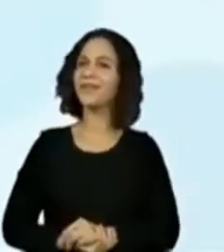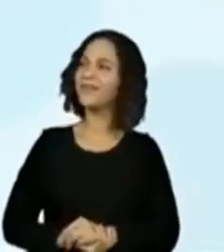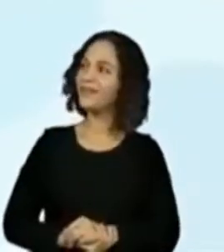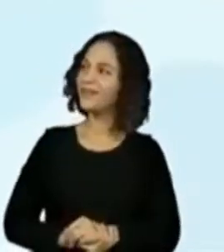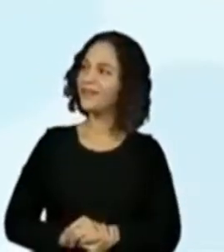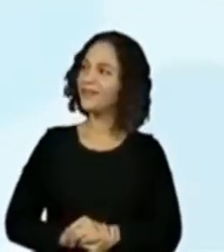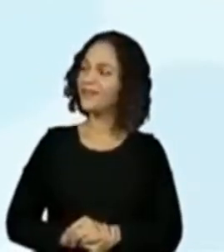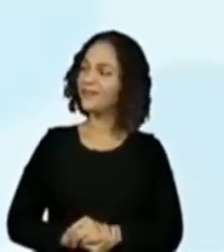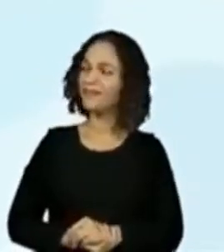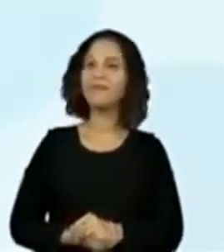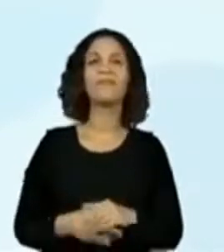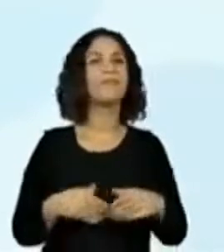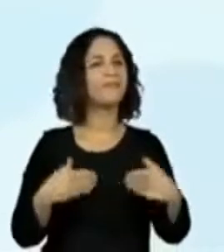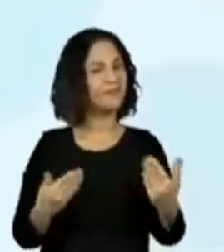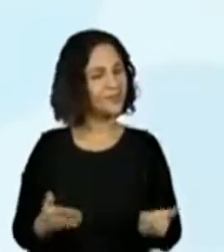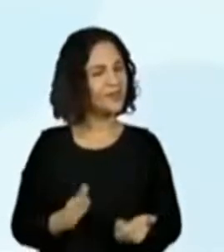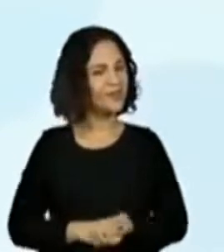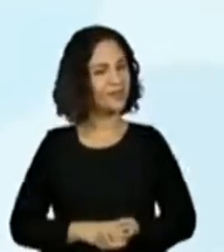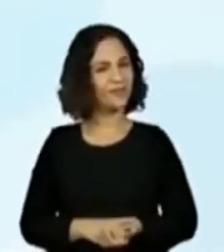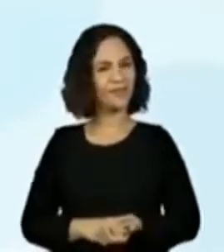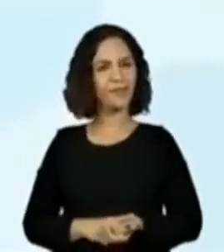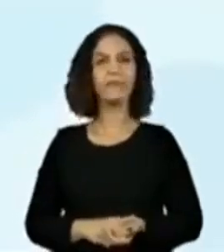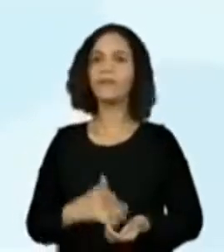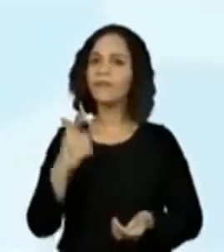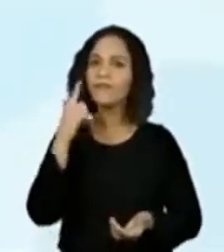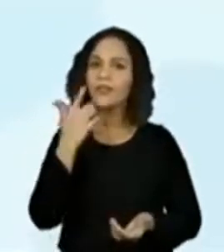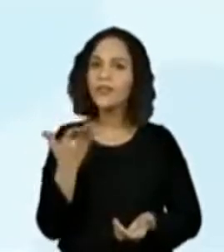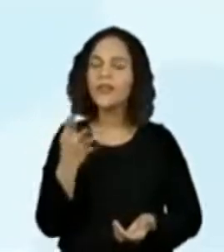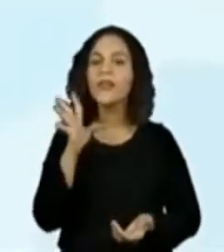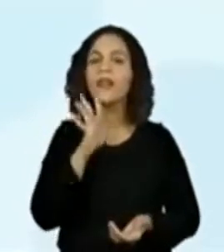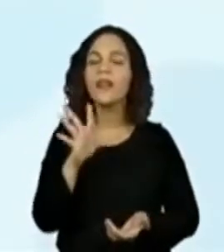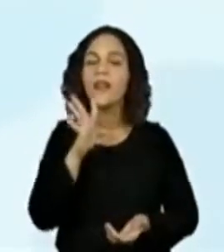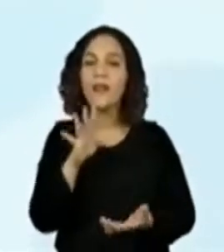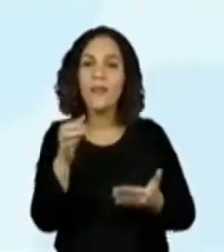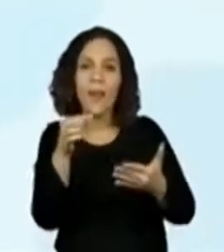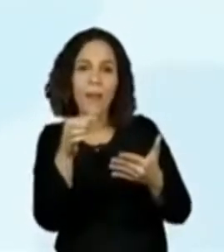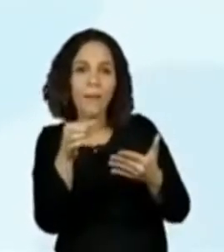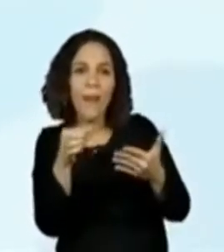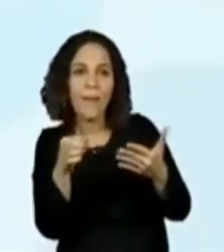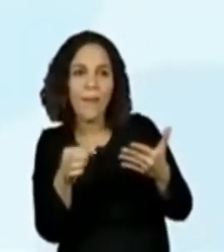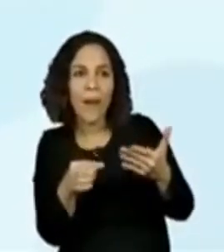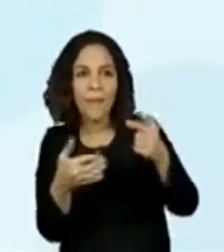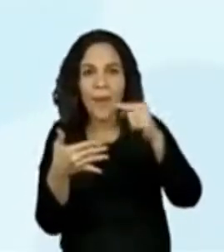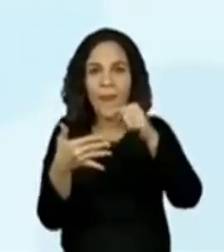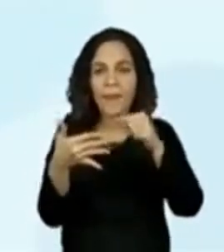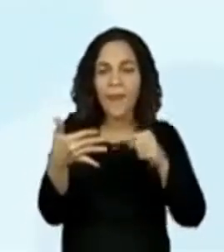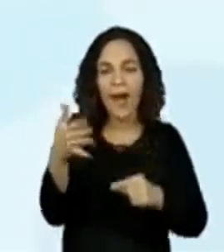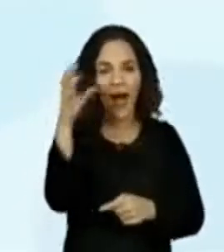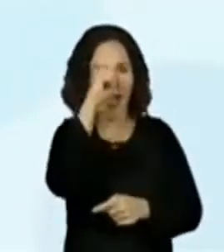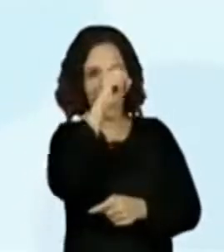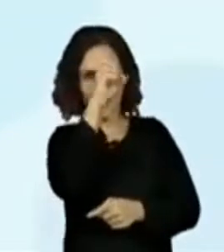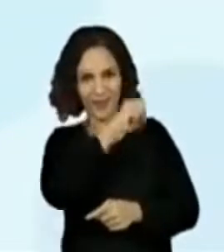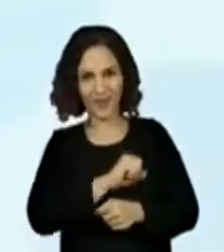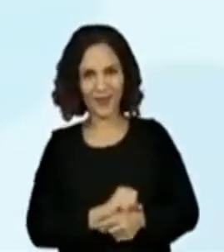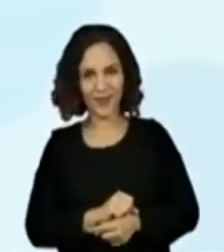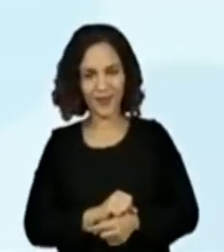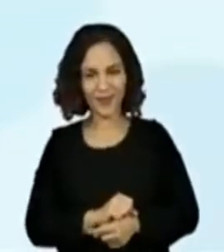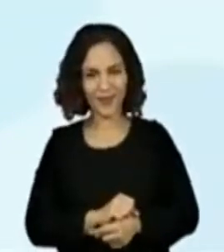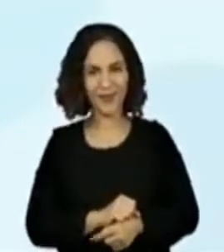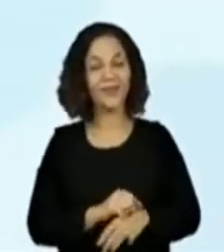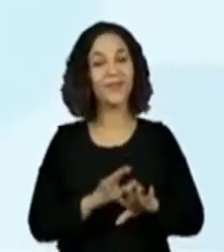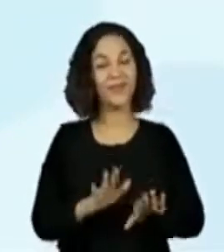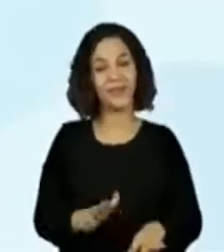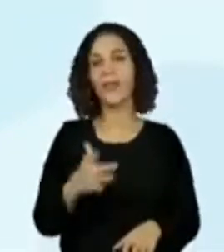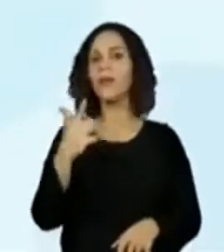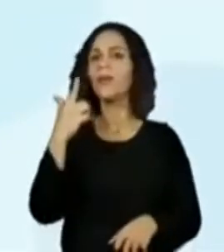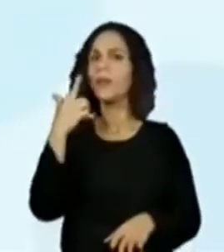Muito bem. Quanta coisa legal nós aprendemos agora. E aí? Olha,